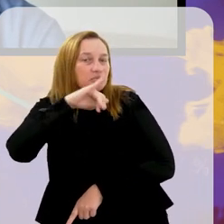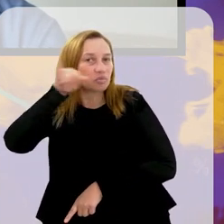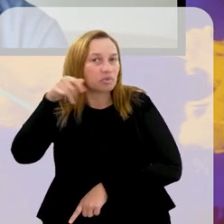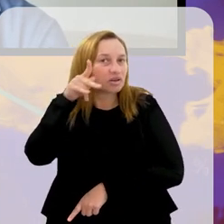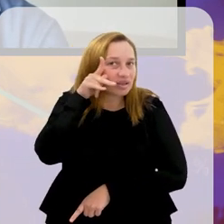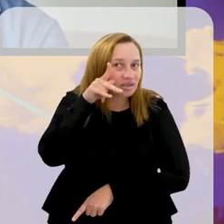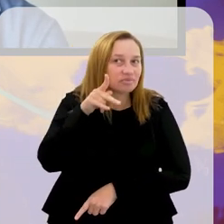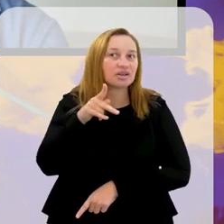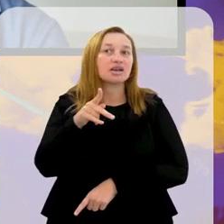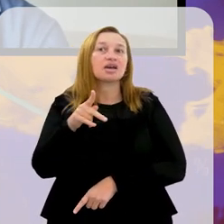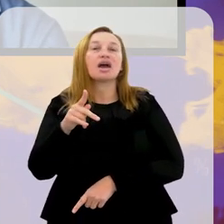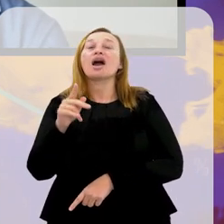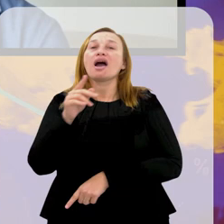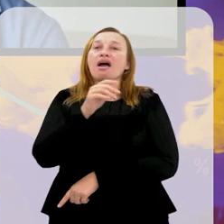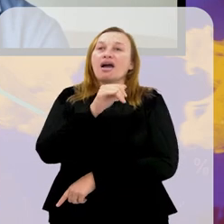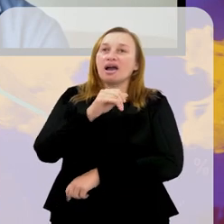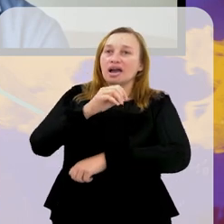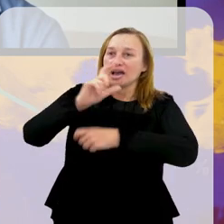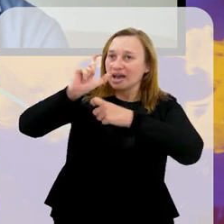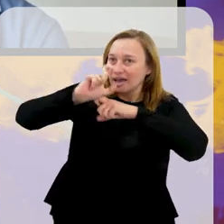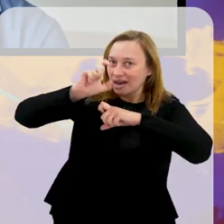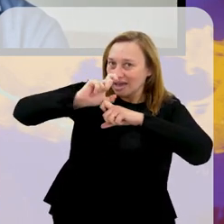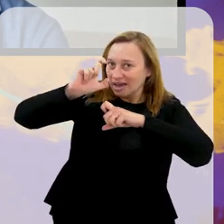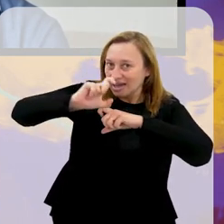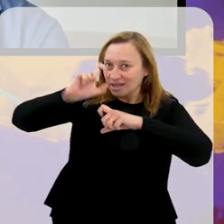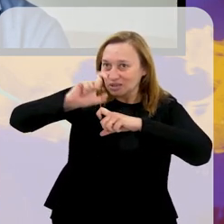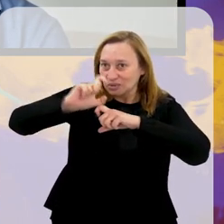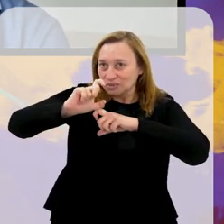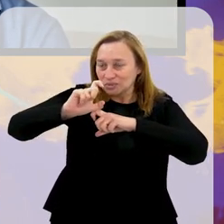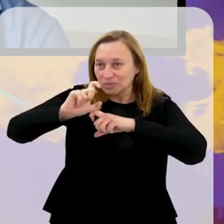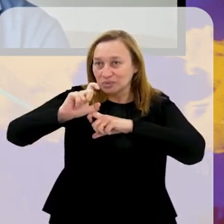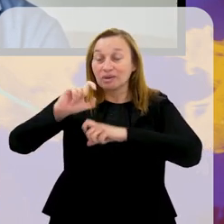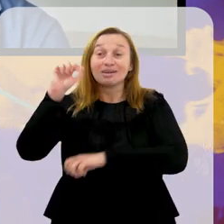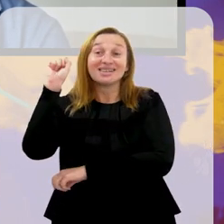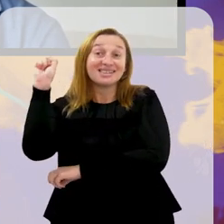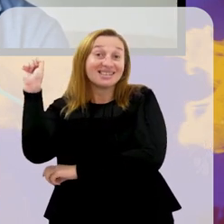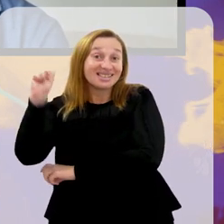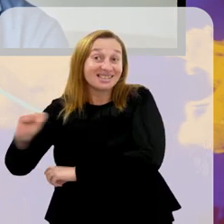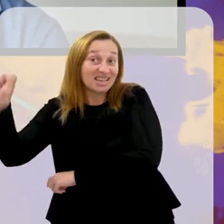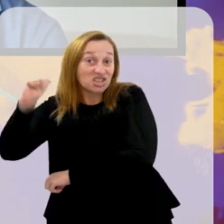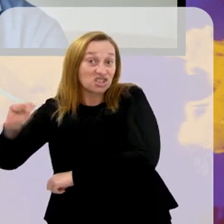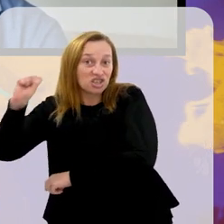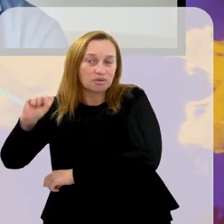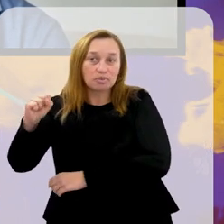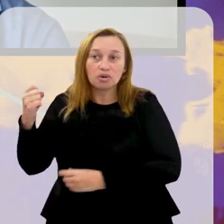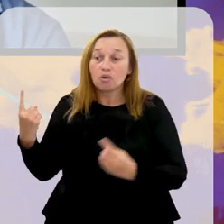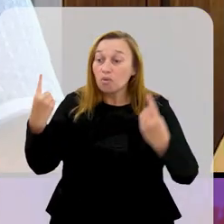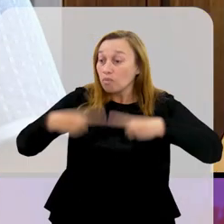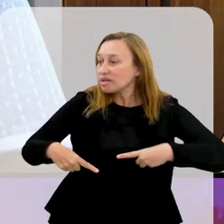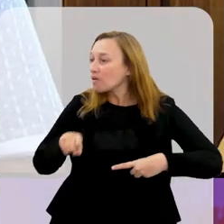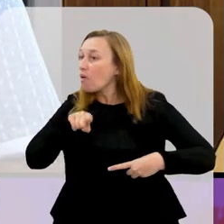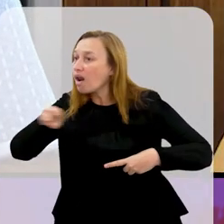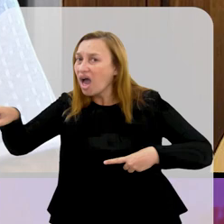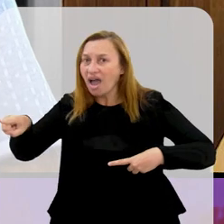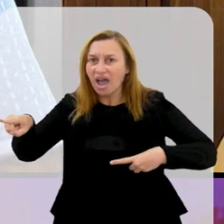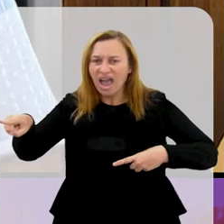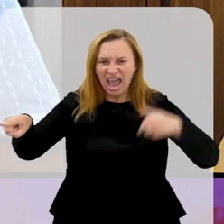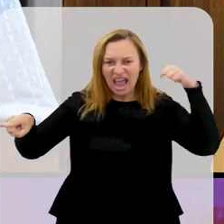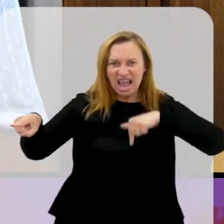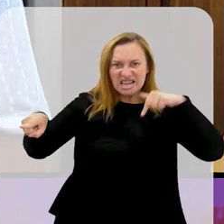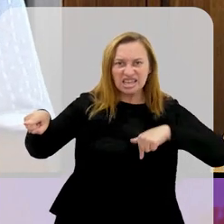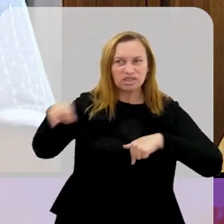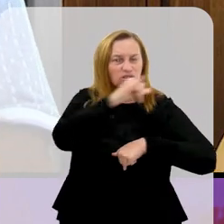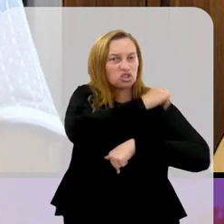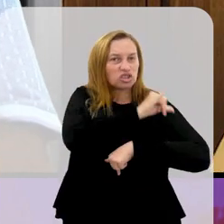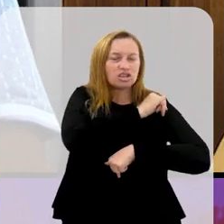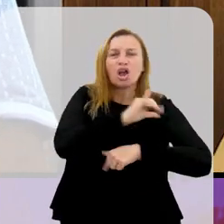Aracaju, capital aí de Sergipe, enfim. Os jogos têm sido por lá. Aqui no Rio de Janeiro,